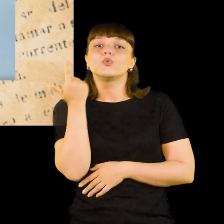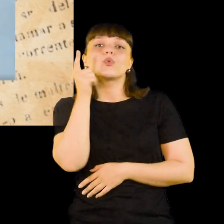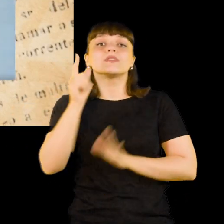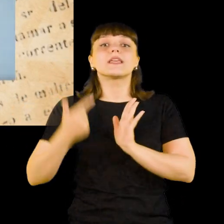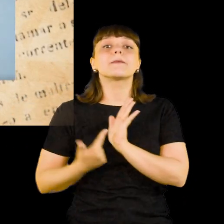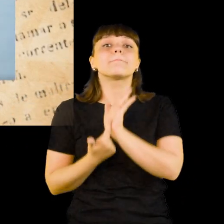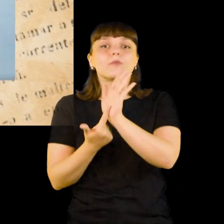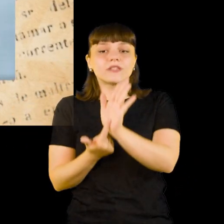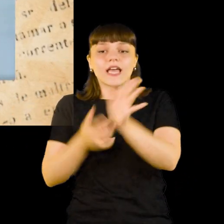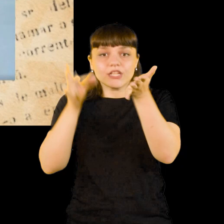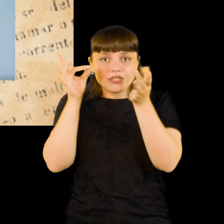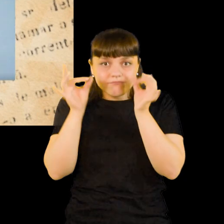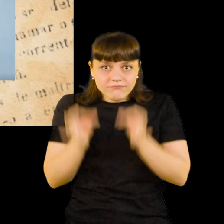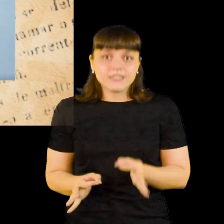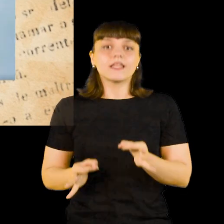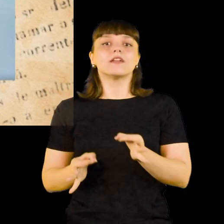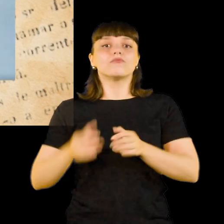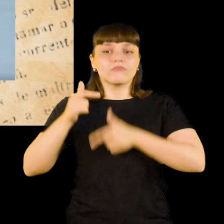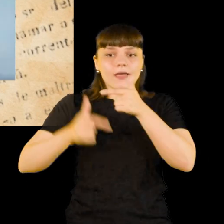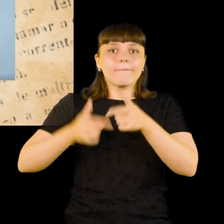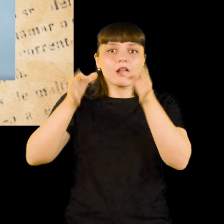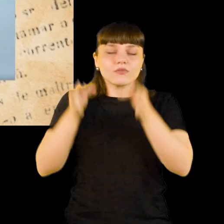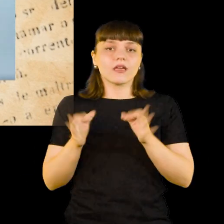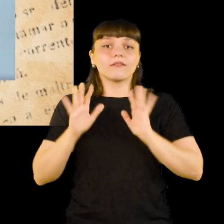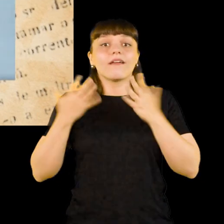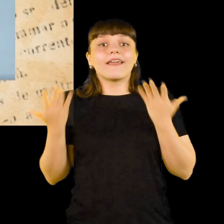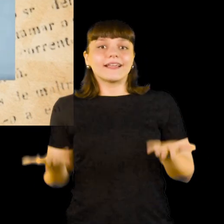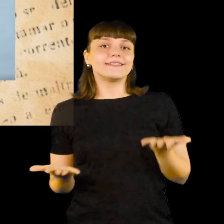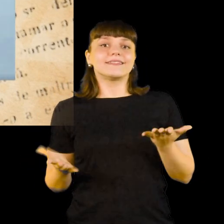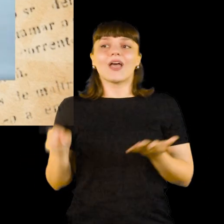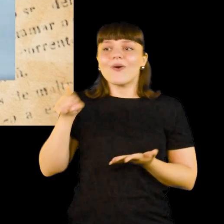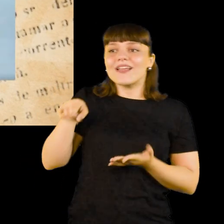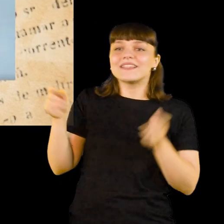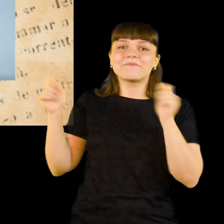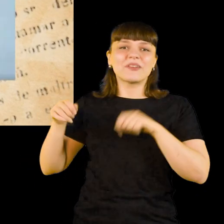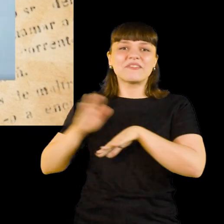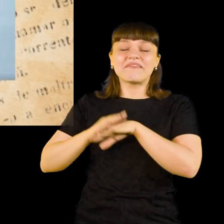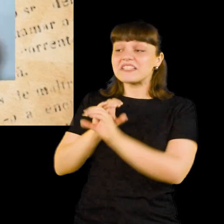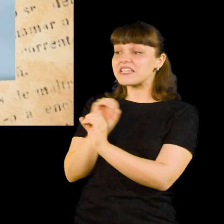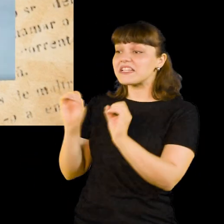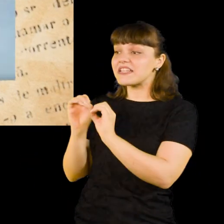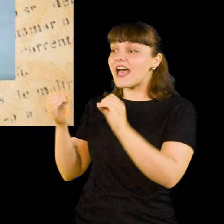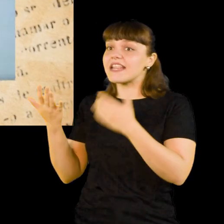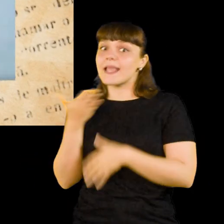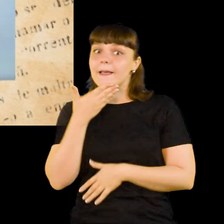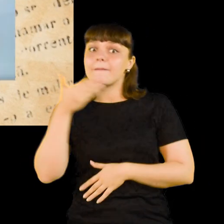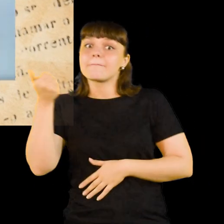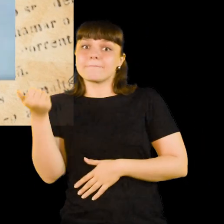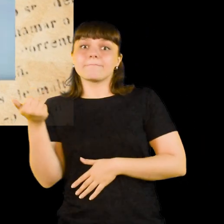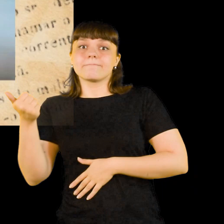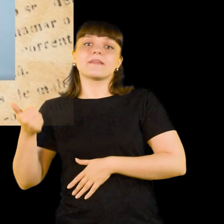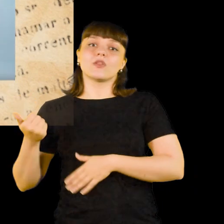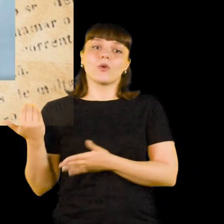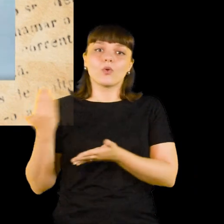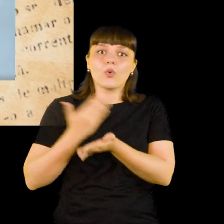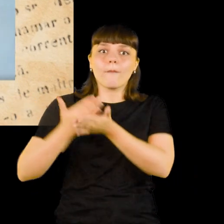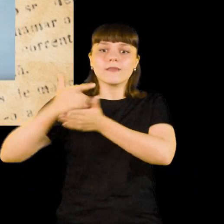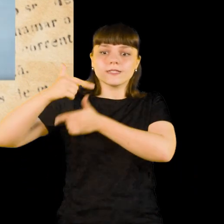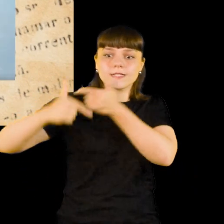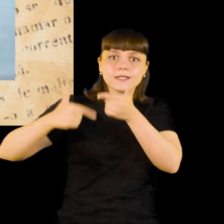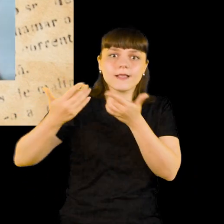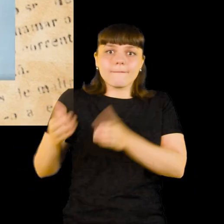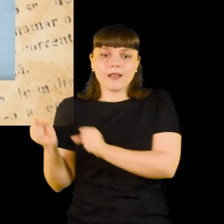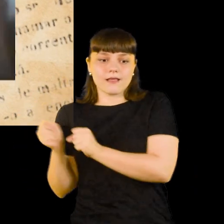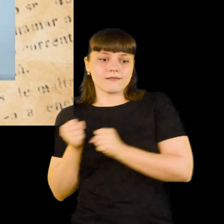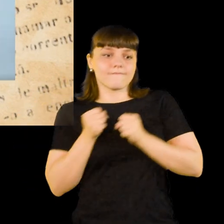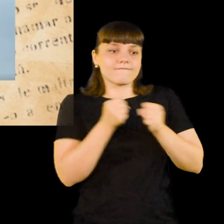não tinham como comprovar o trabalho. E aí se utilizava principalmente o discurso da vadiagem, para evitar a vadiagem, a desordem,